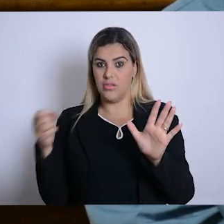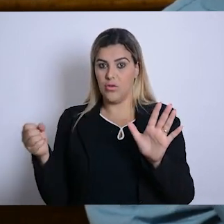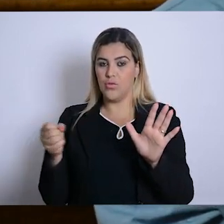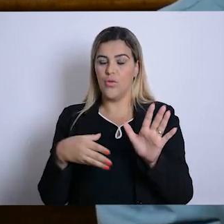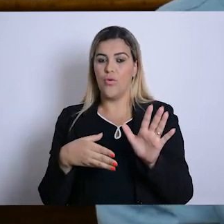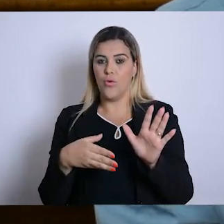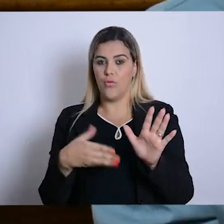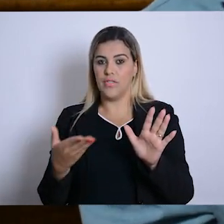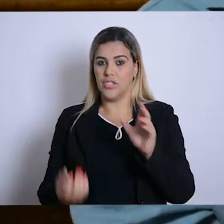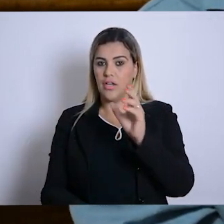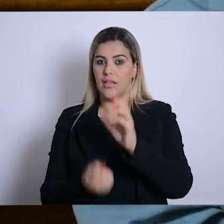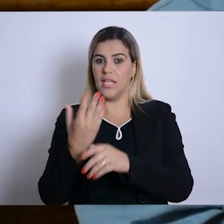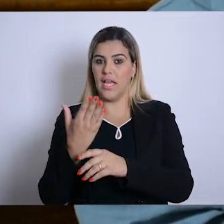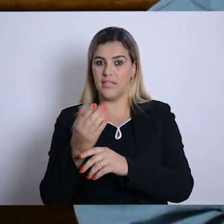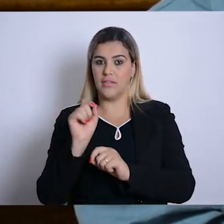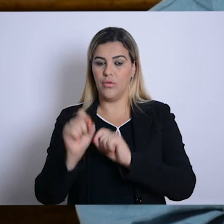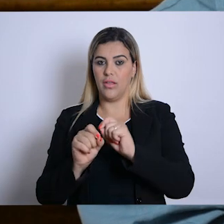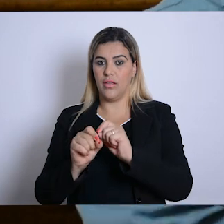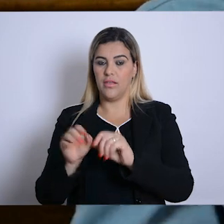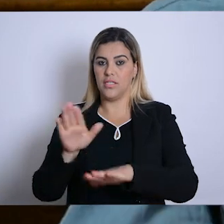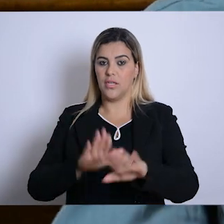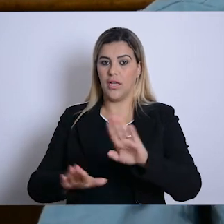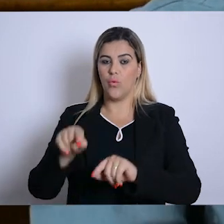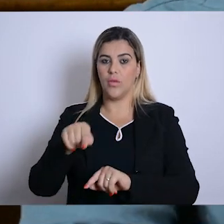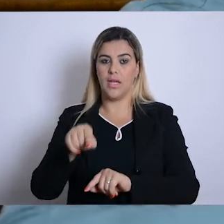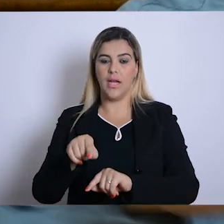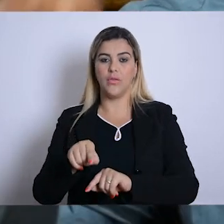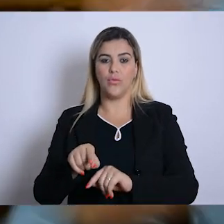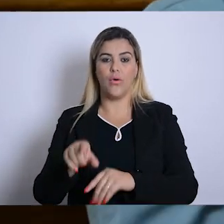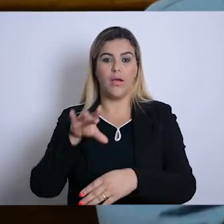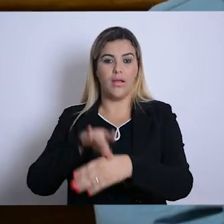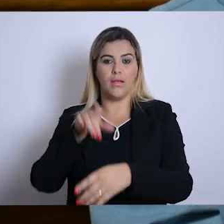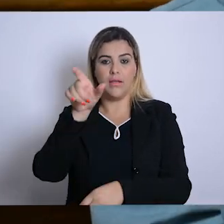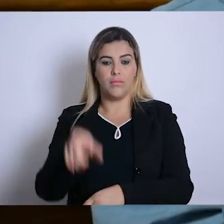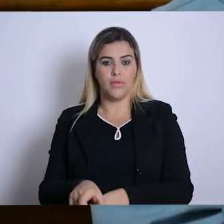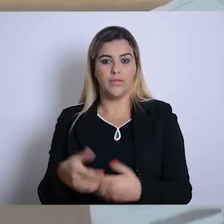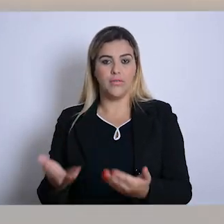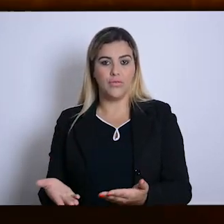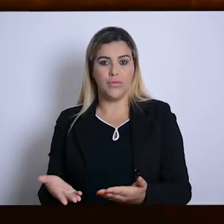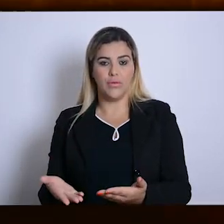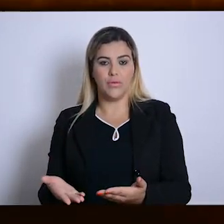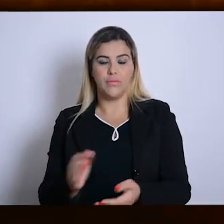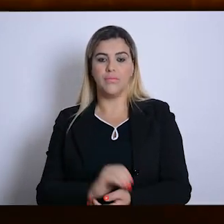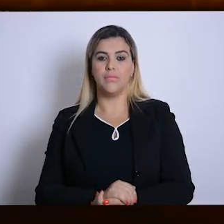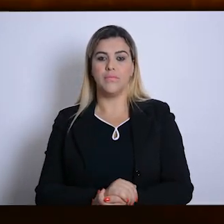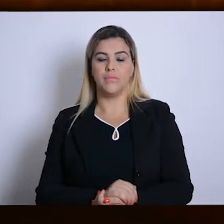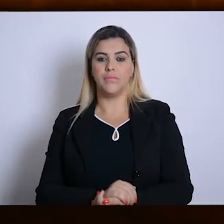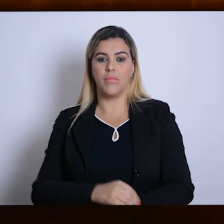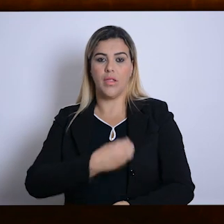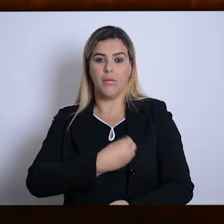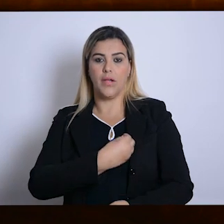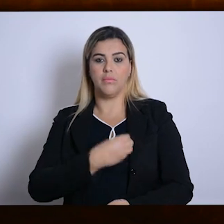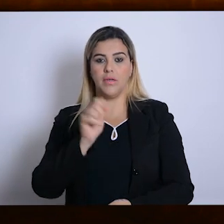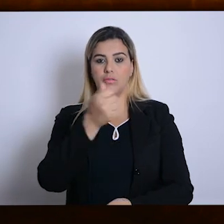criação do paciente, eu como terapeuta ocupacional, eu vou descortinar um universo. Participar de uma associação